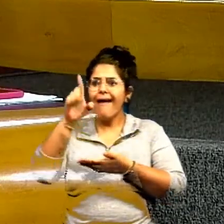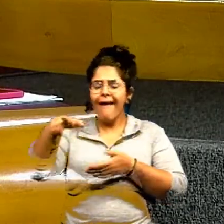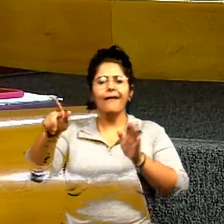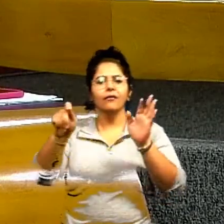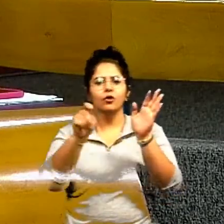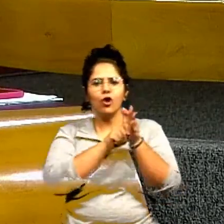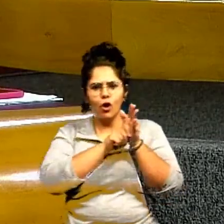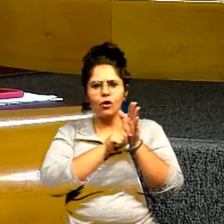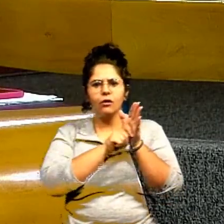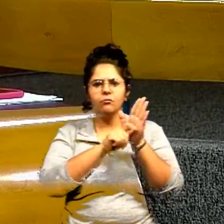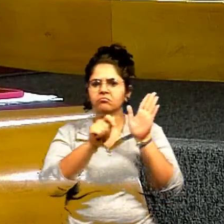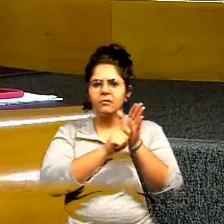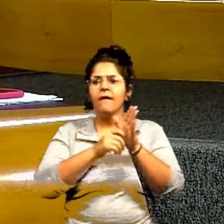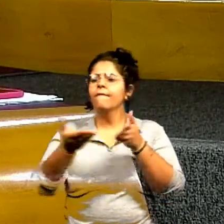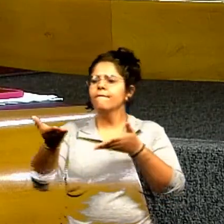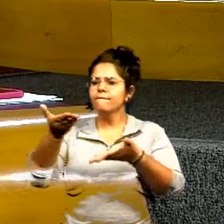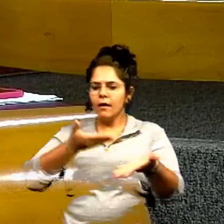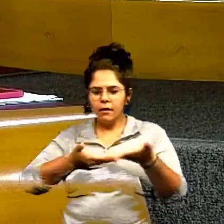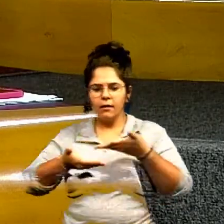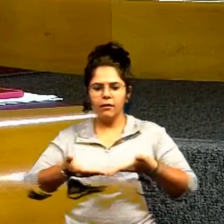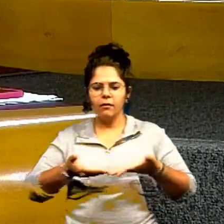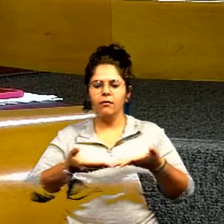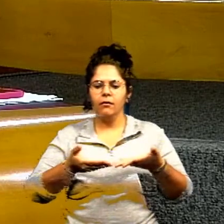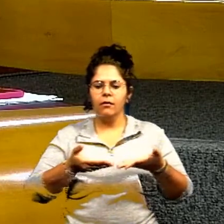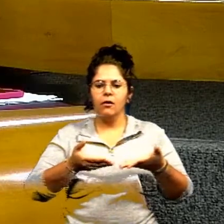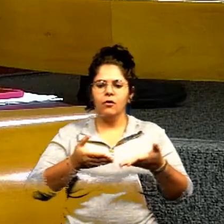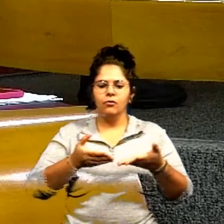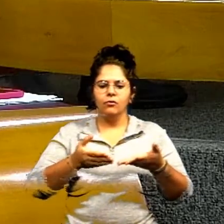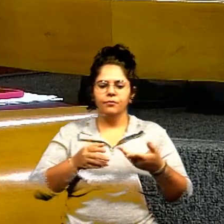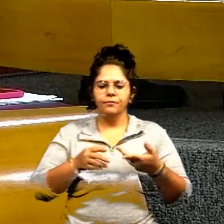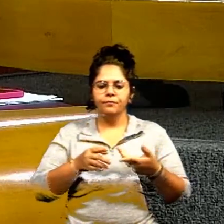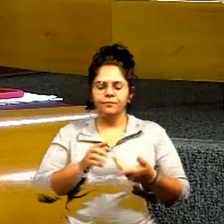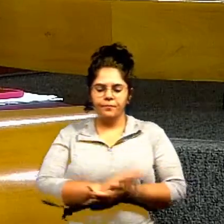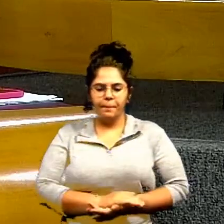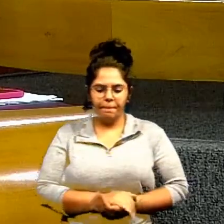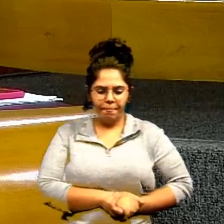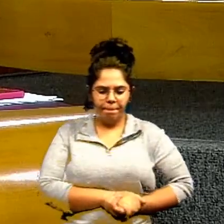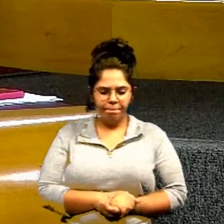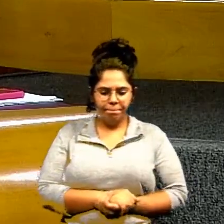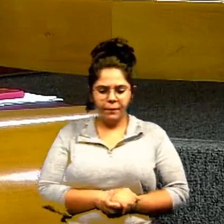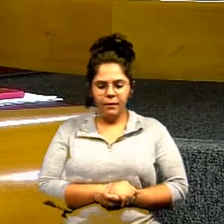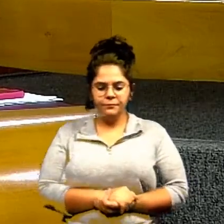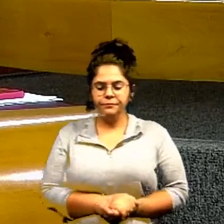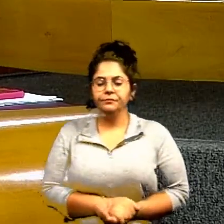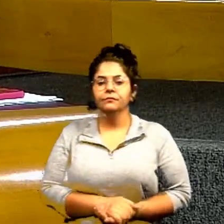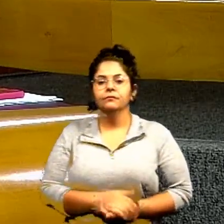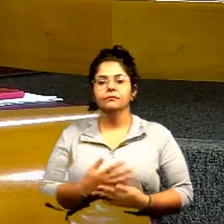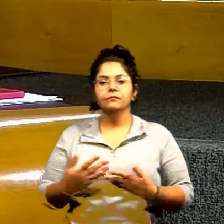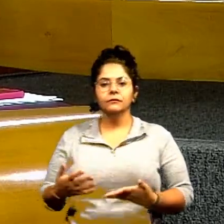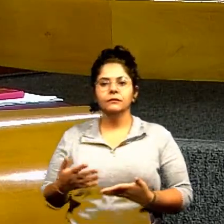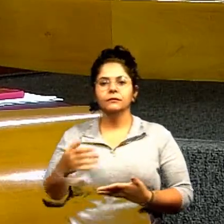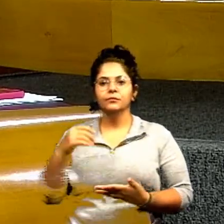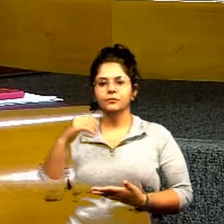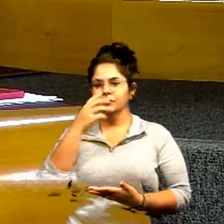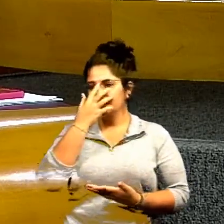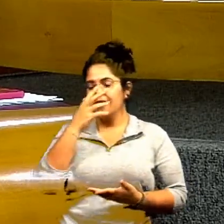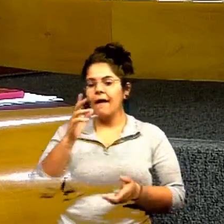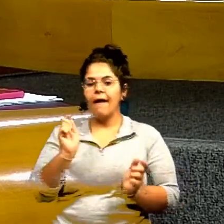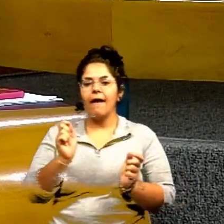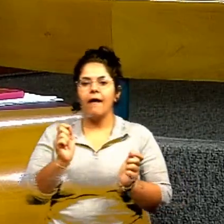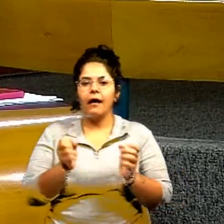elas derivam do reino animal vegetal ou mineral portanto elas são em